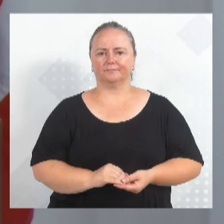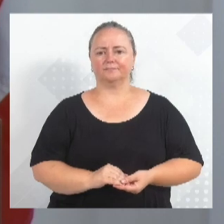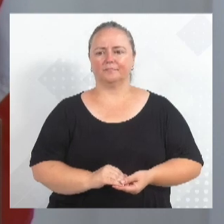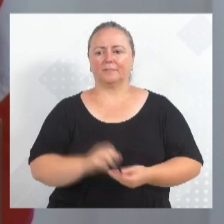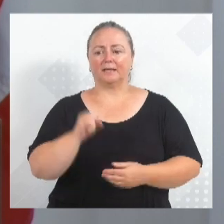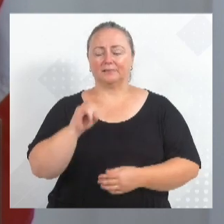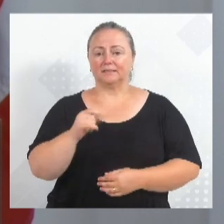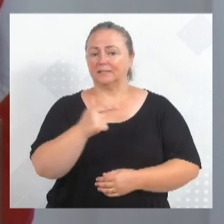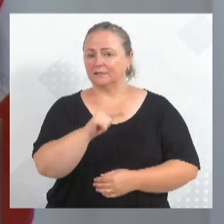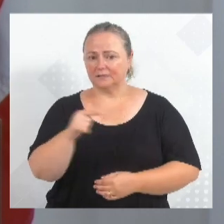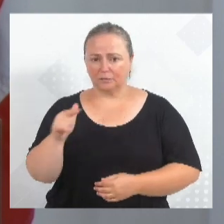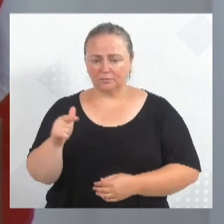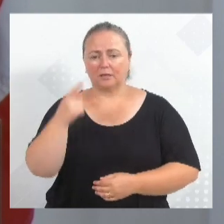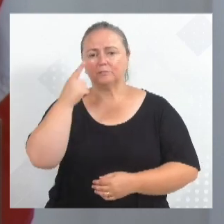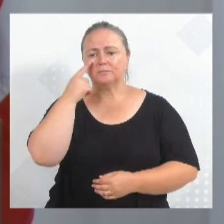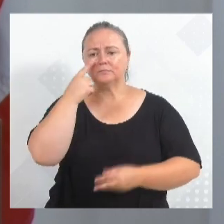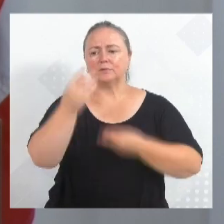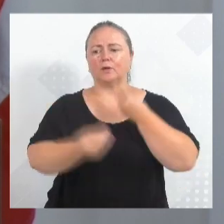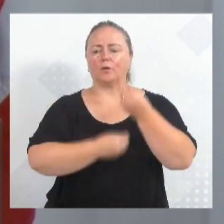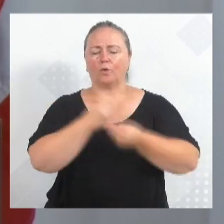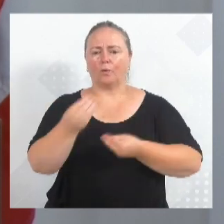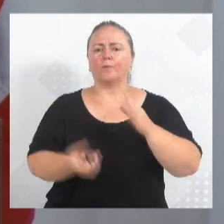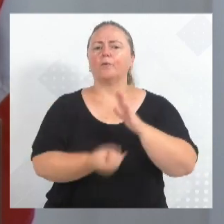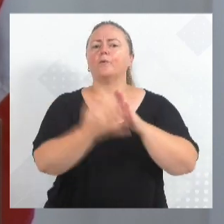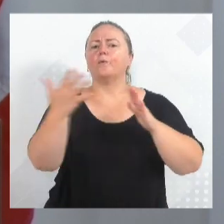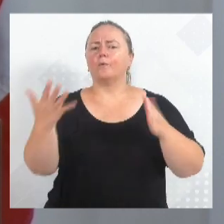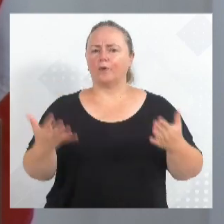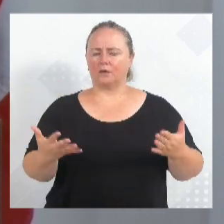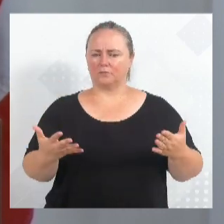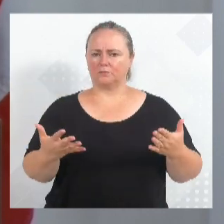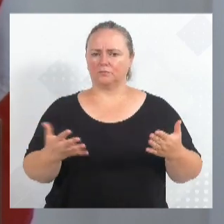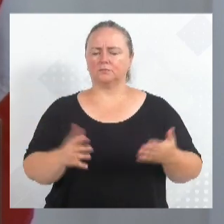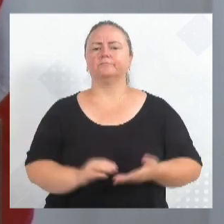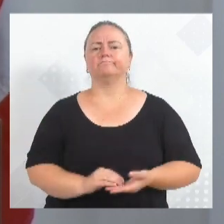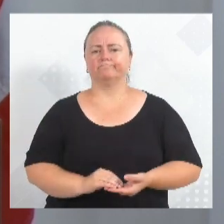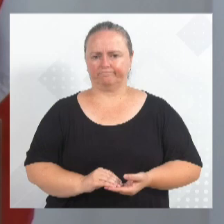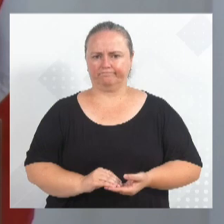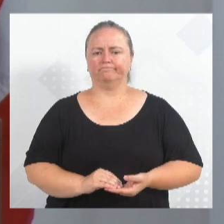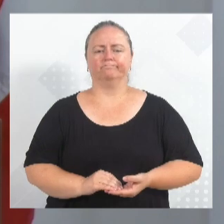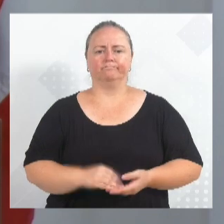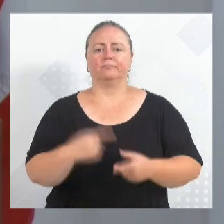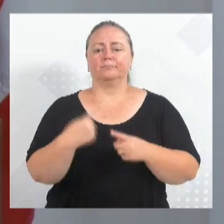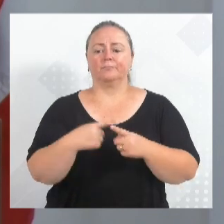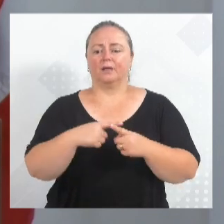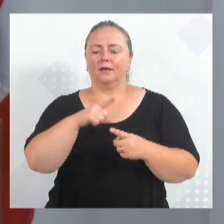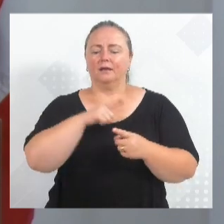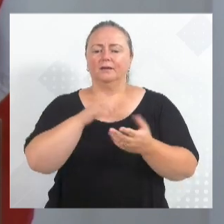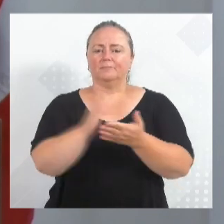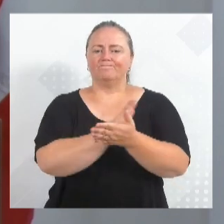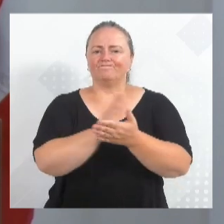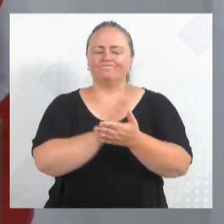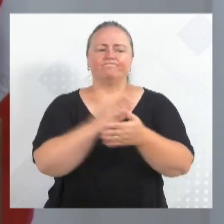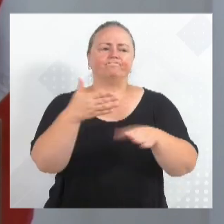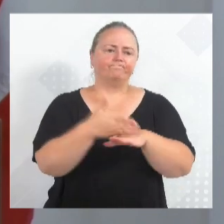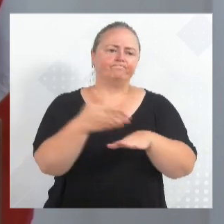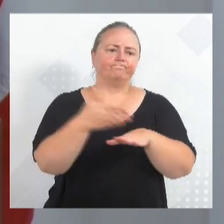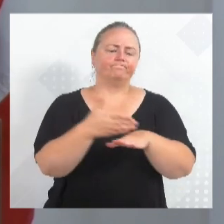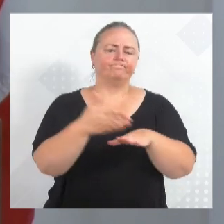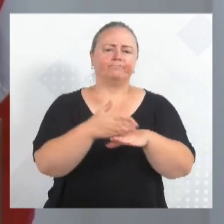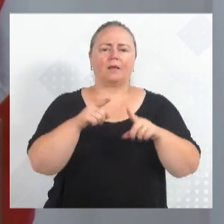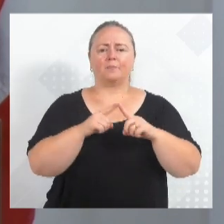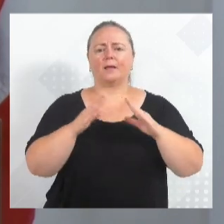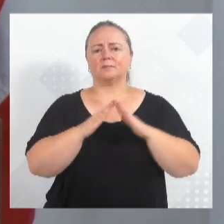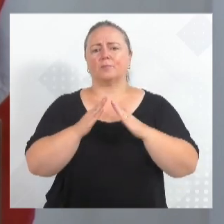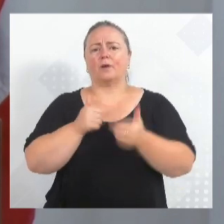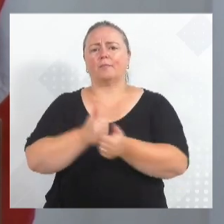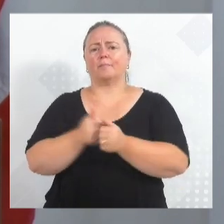levando em consideração a significativa quantidade, vereador Juvino Cadoso Neto, de estudantes que frequentam a escola em Blumenau, as que exigem municípios